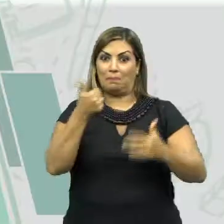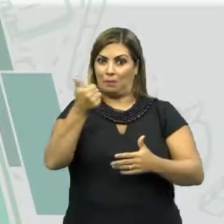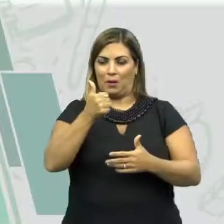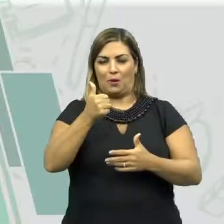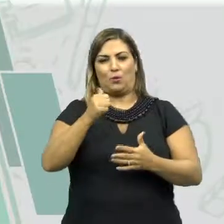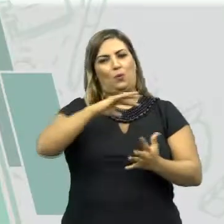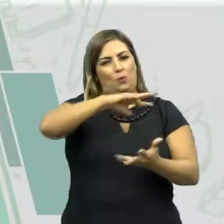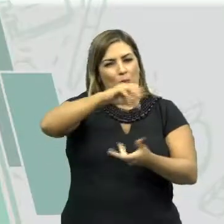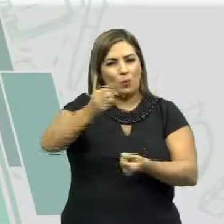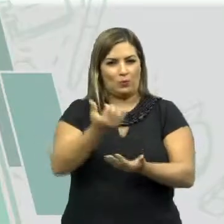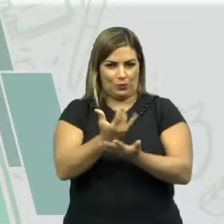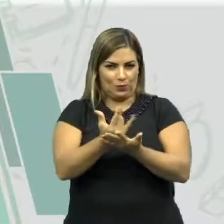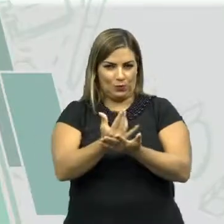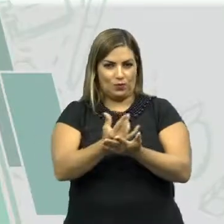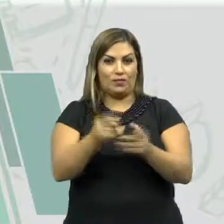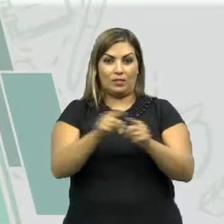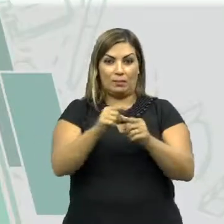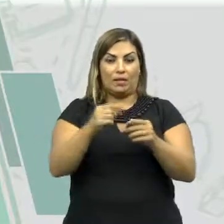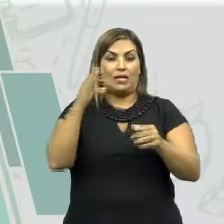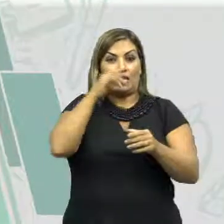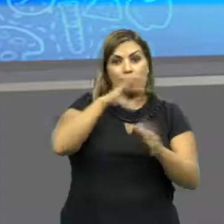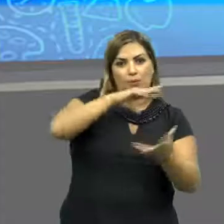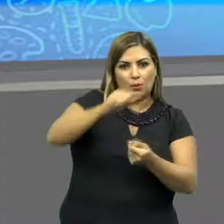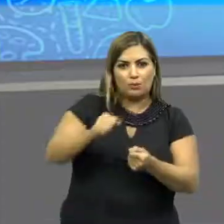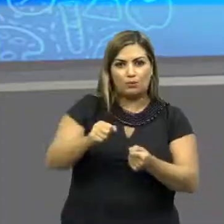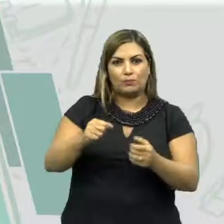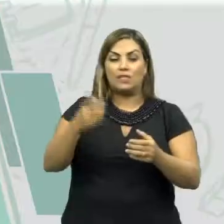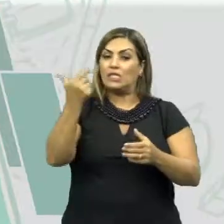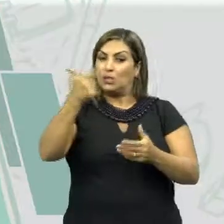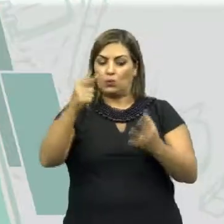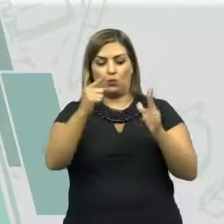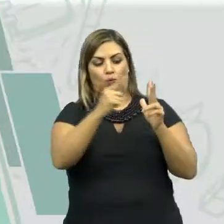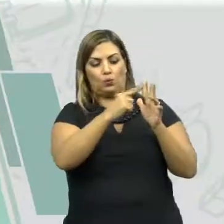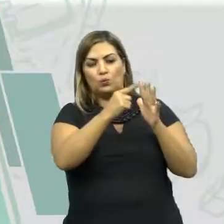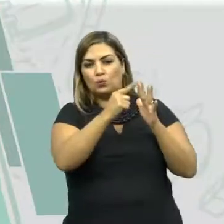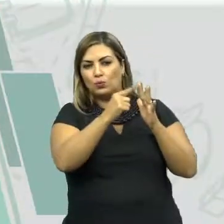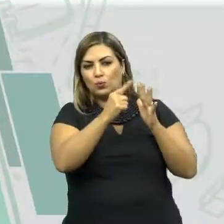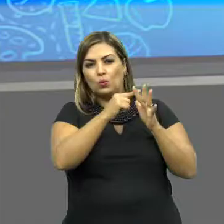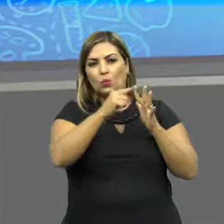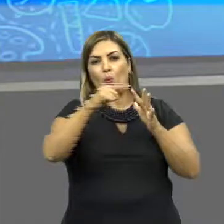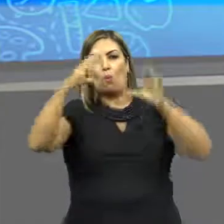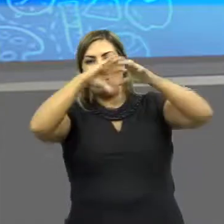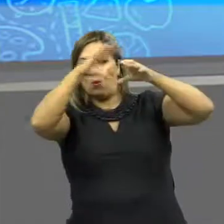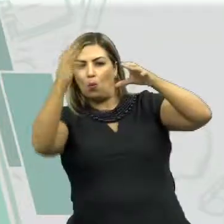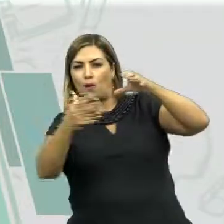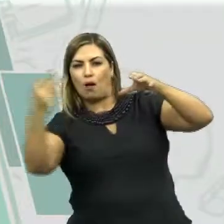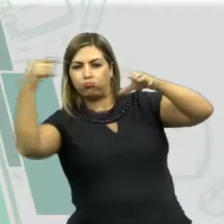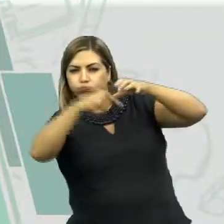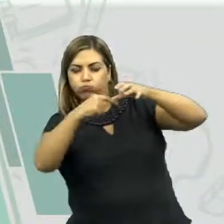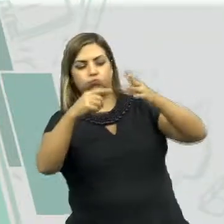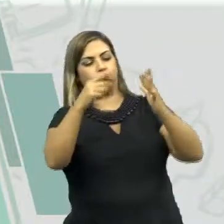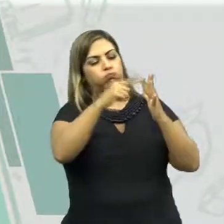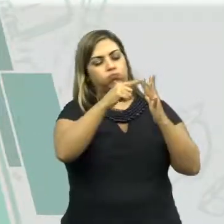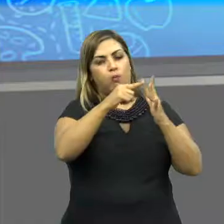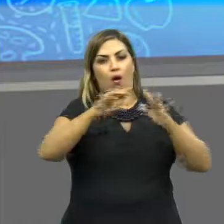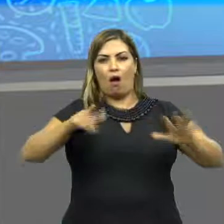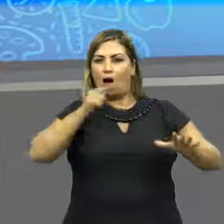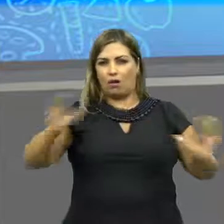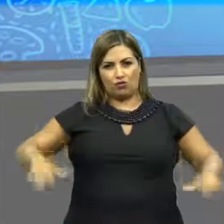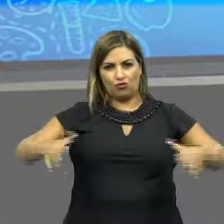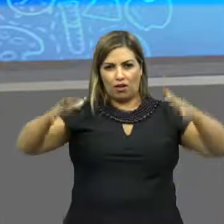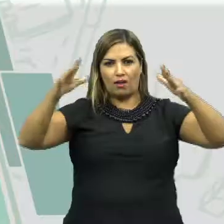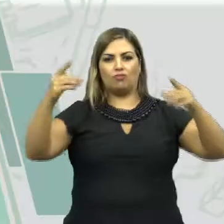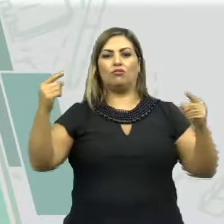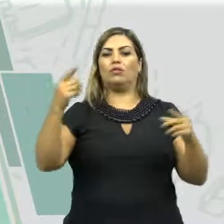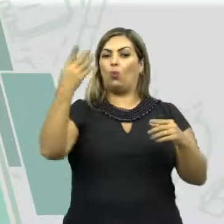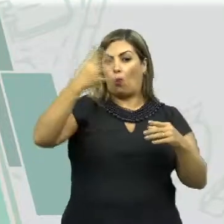tópico, efeito estufa e aquecimento global. Segundo, buraco na camada de ozônio. Terceiro, enchentes. Quarto,